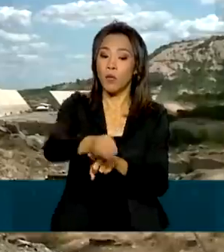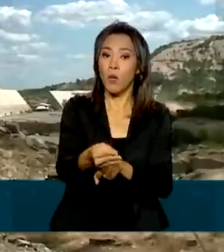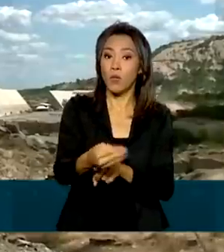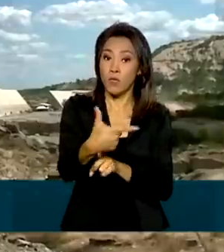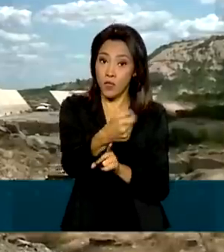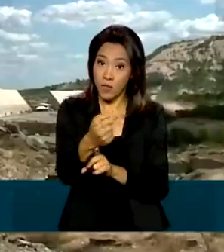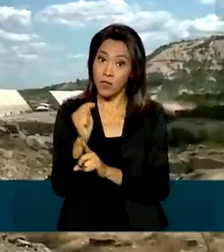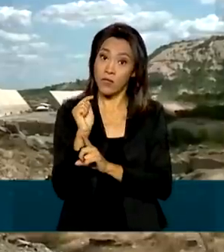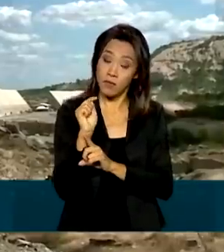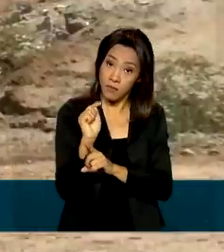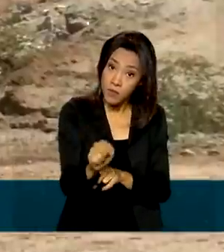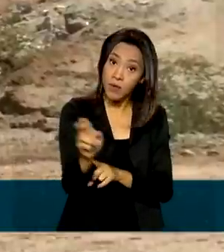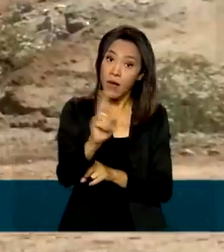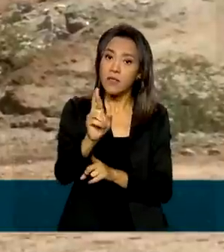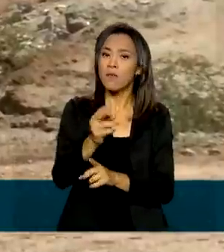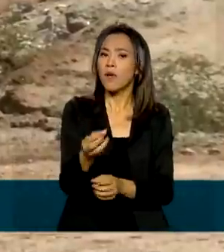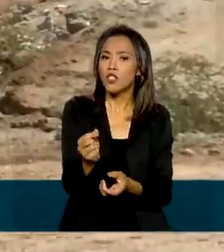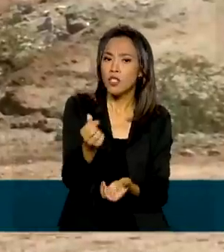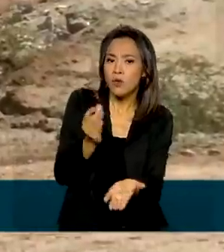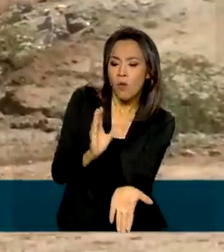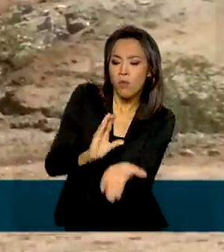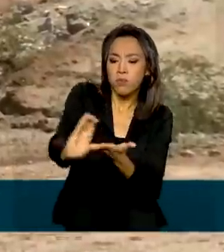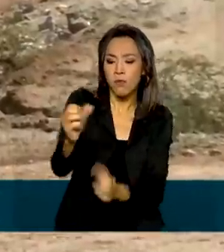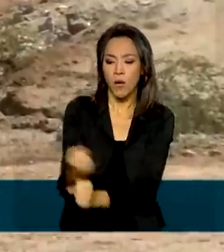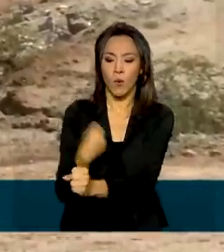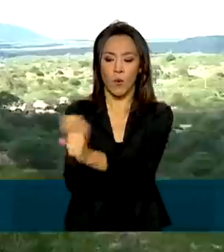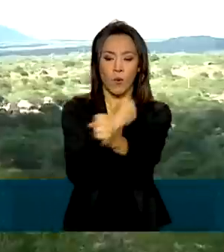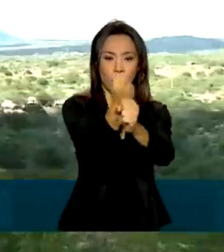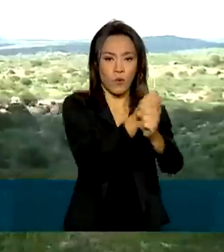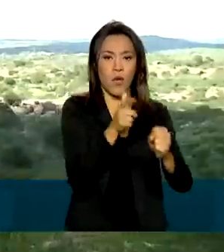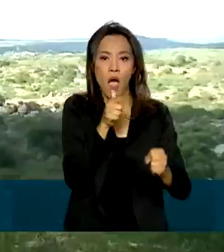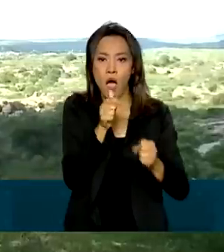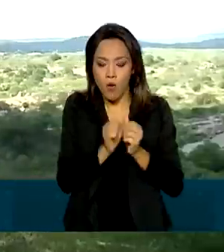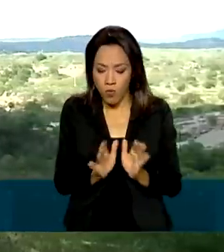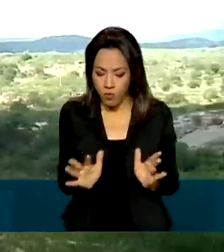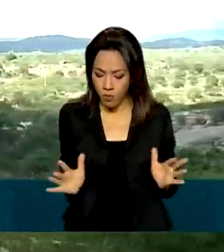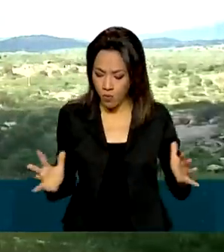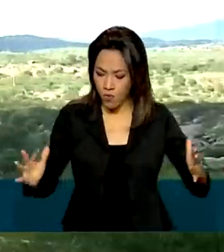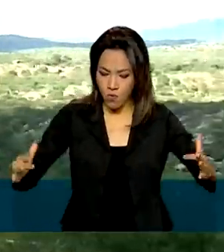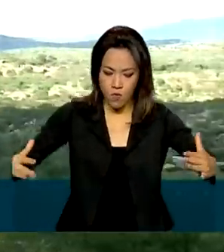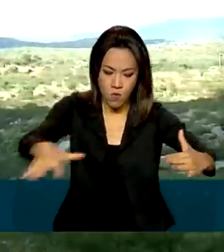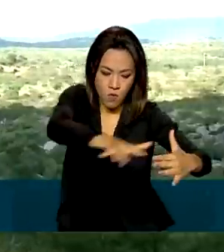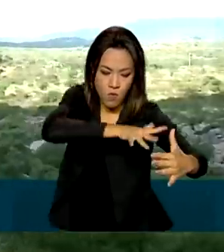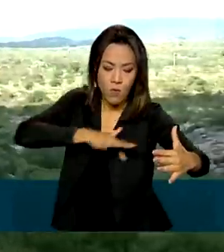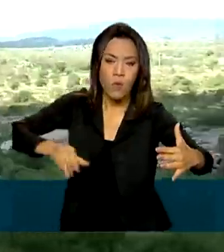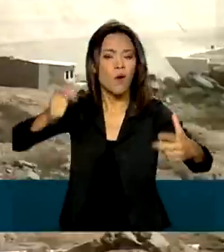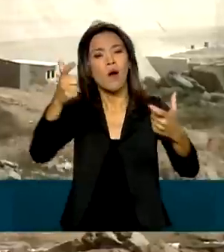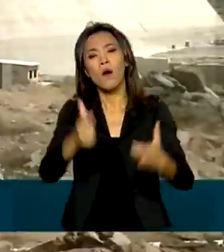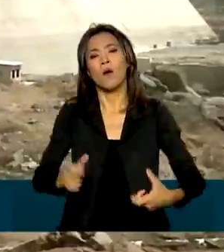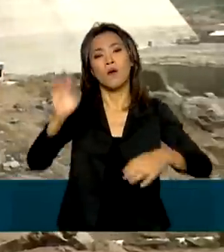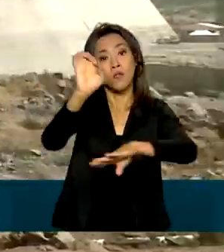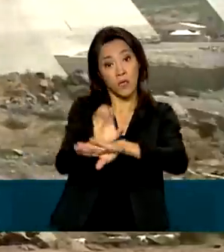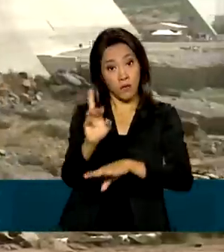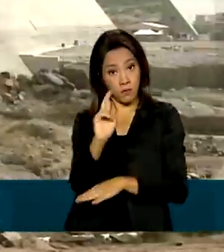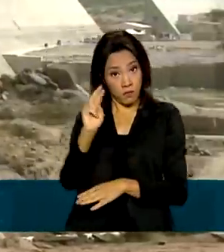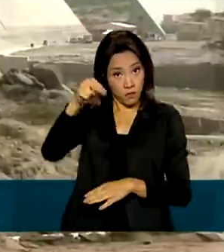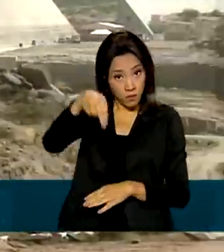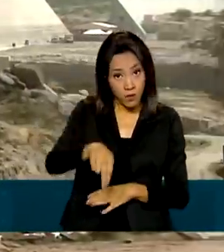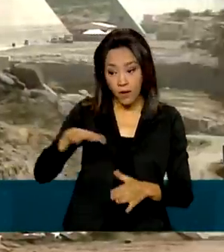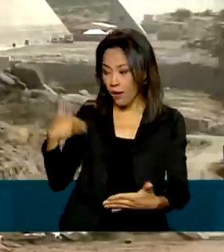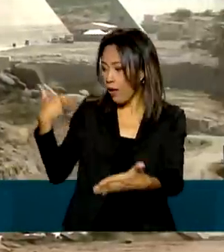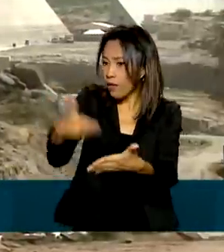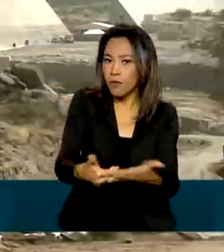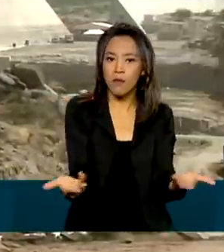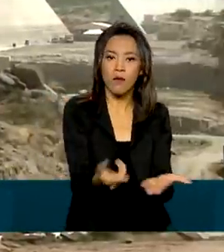destinados à conclusão da obra da barragem de Oiticica. no semiárido do Rio Grande do Norte. Até agora, o